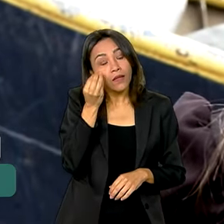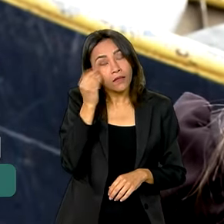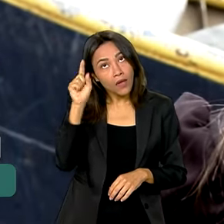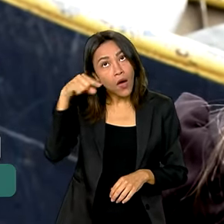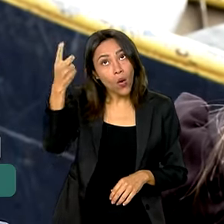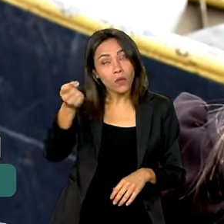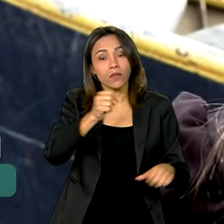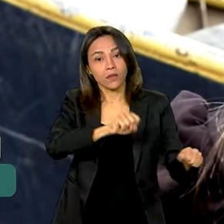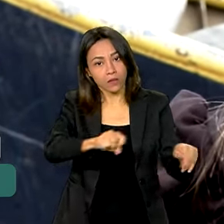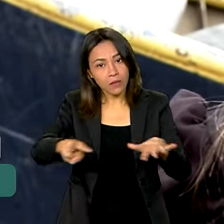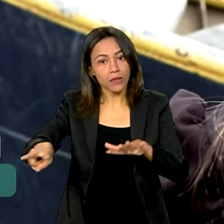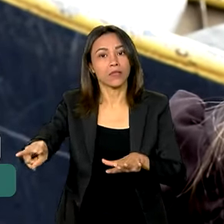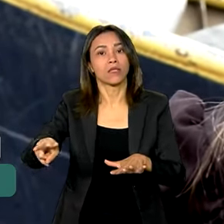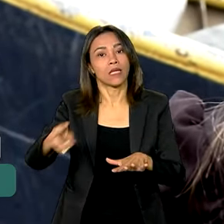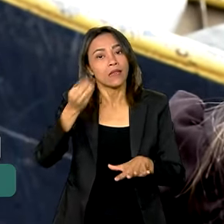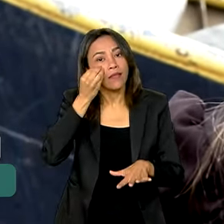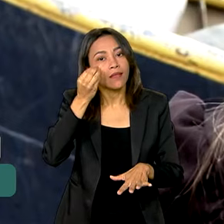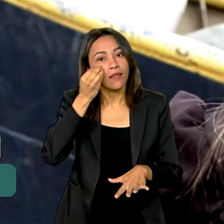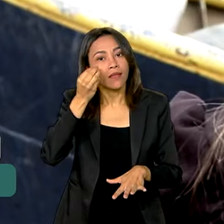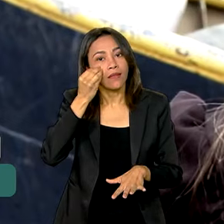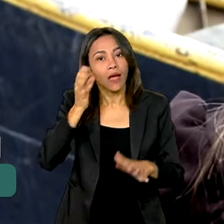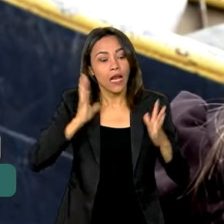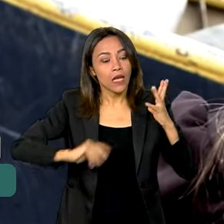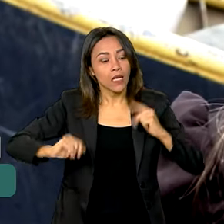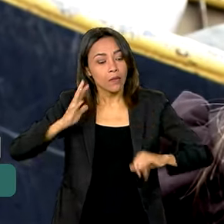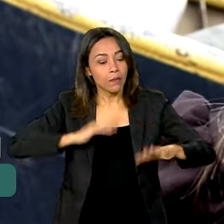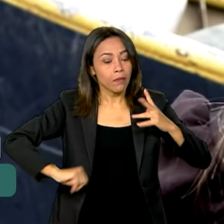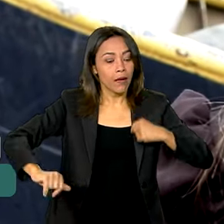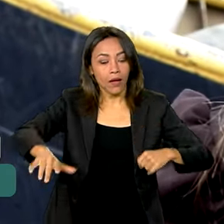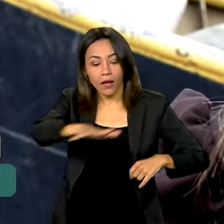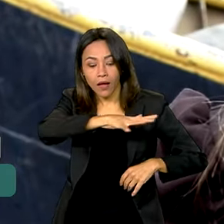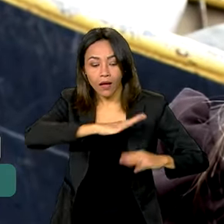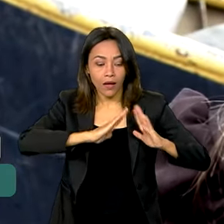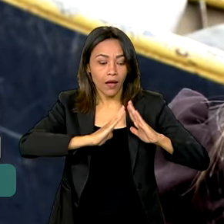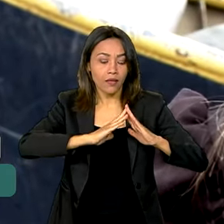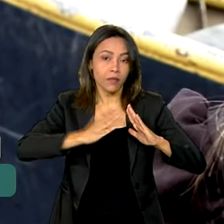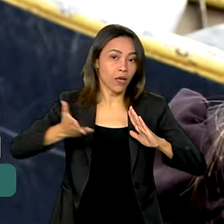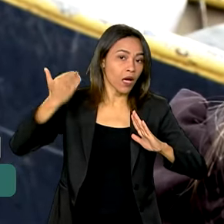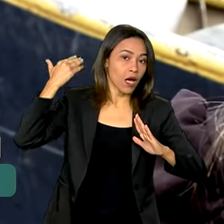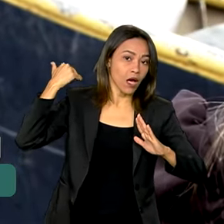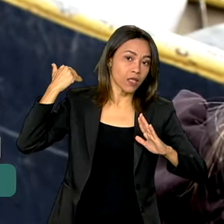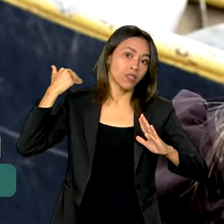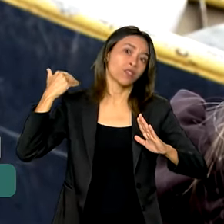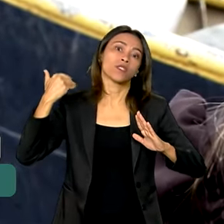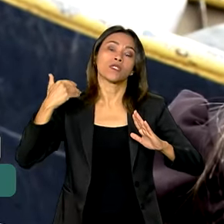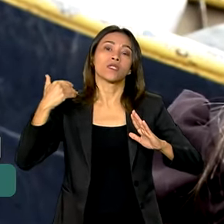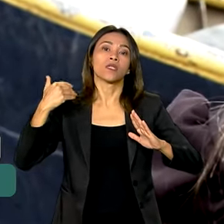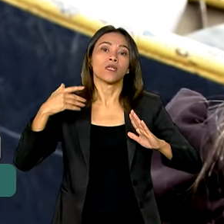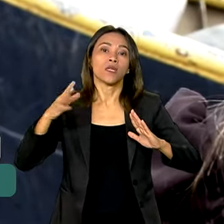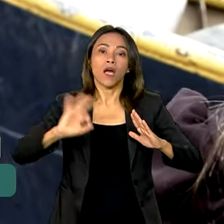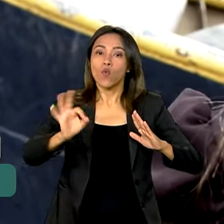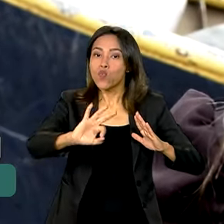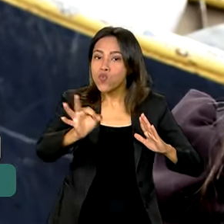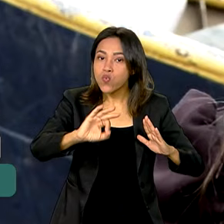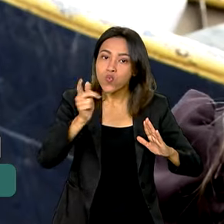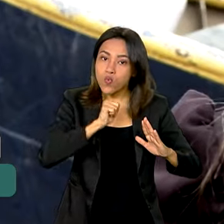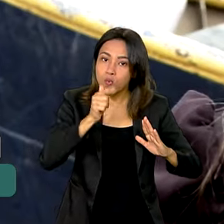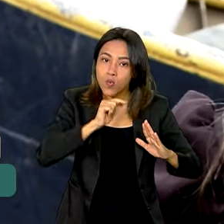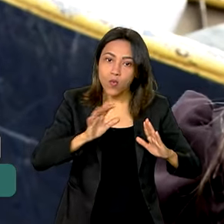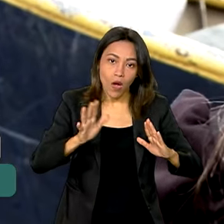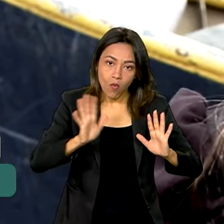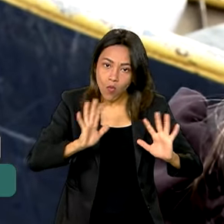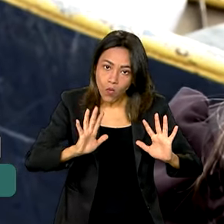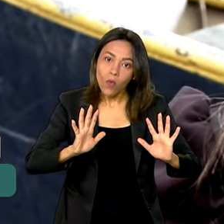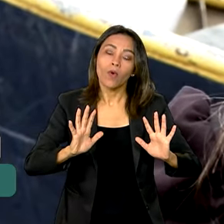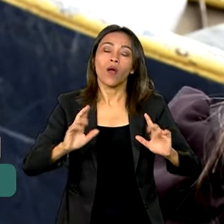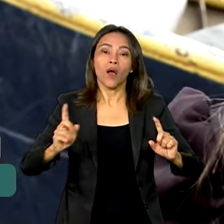que vem, começar a tentar fazer uma limpeza, porque no momento não tinha água ainda lá na ilha, através do transtorno que deu.